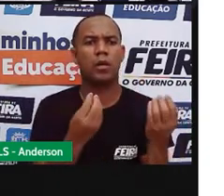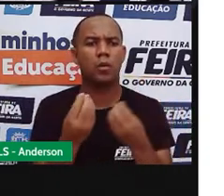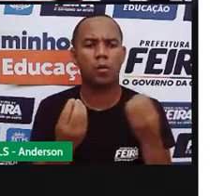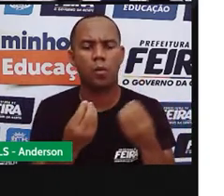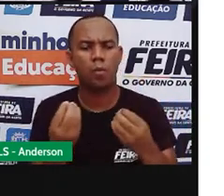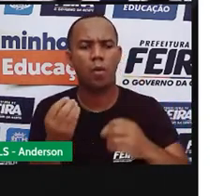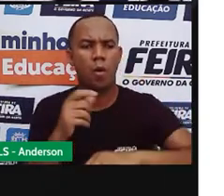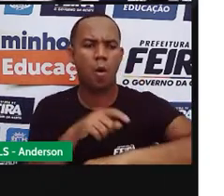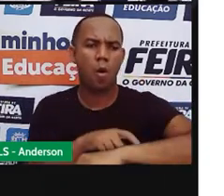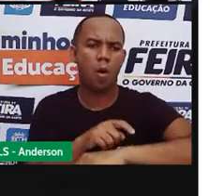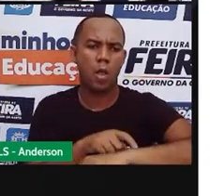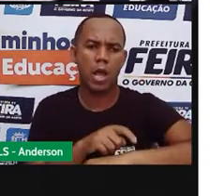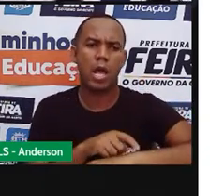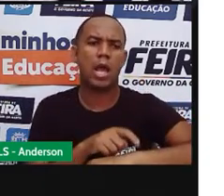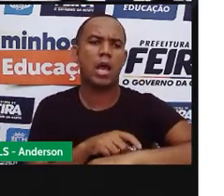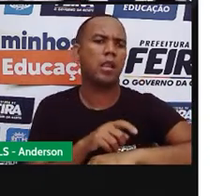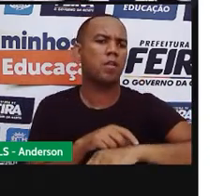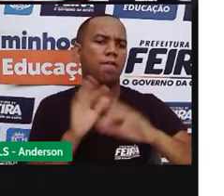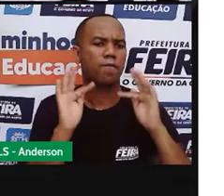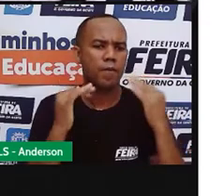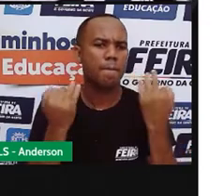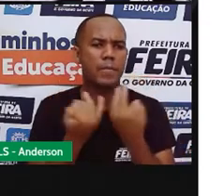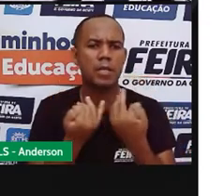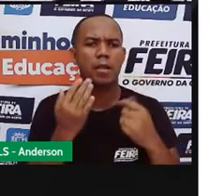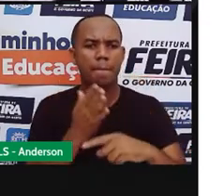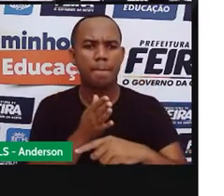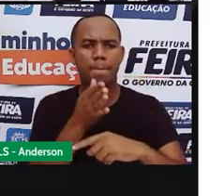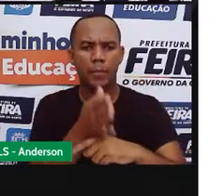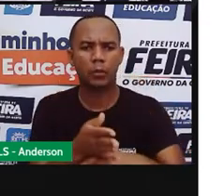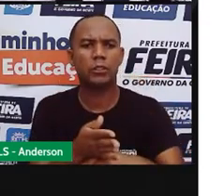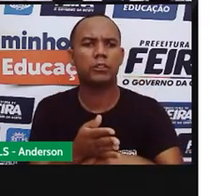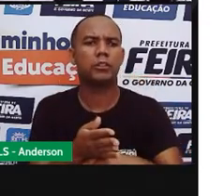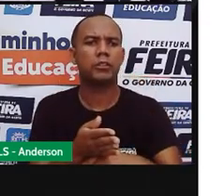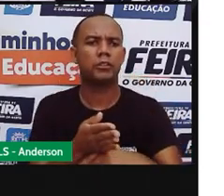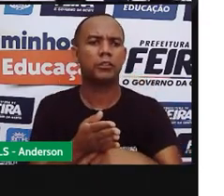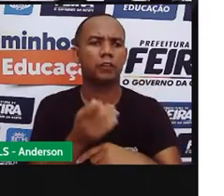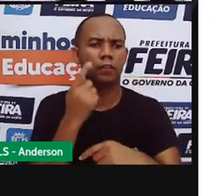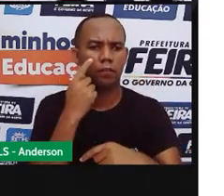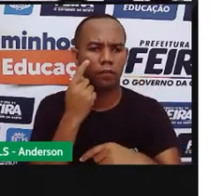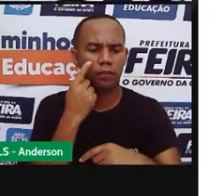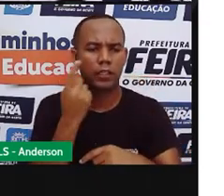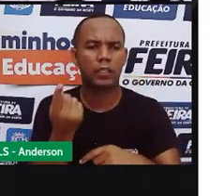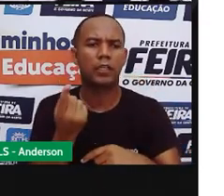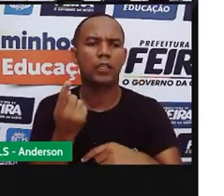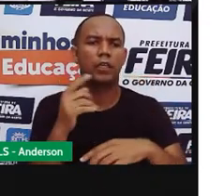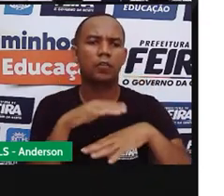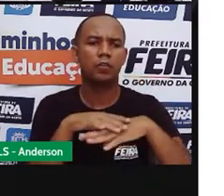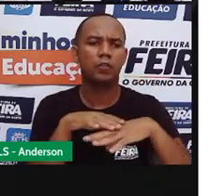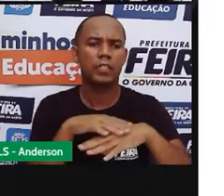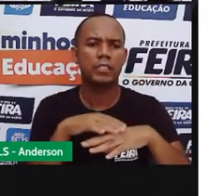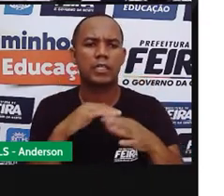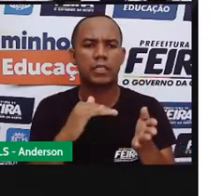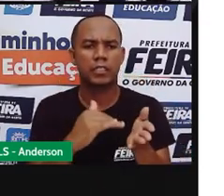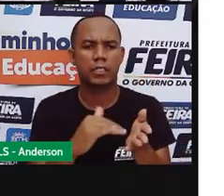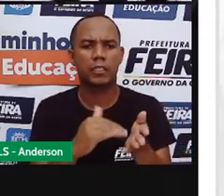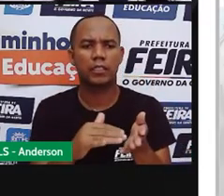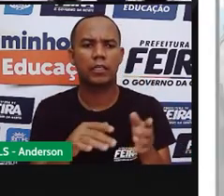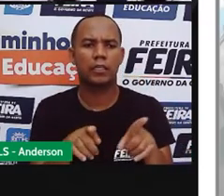comércio. Tem um horário certo para quem não é da escola entrar para falar com a secretaria.